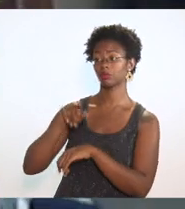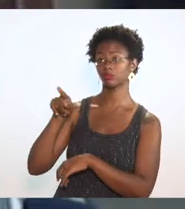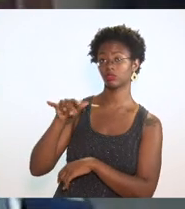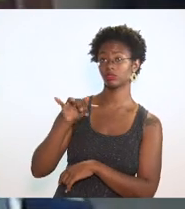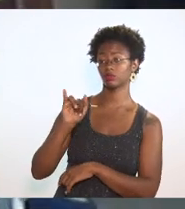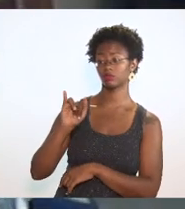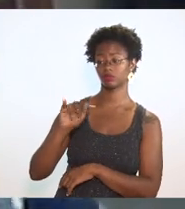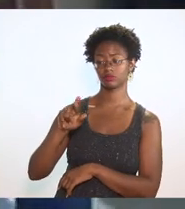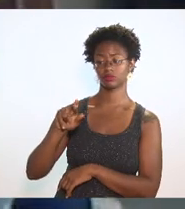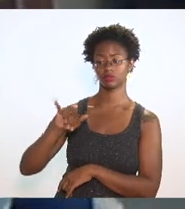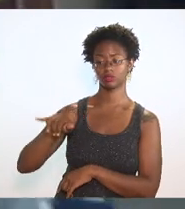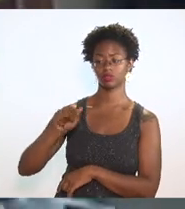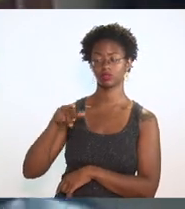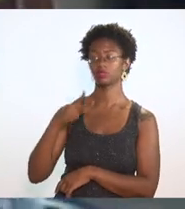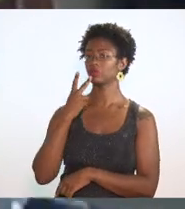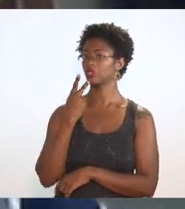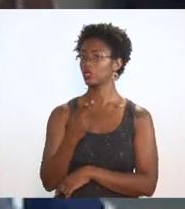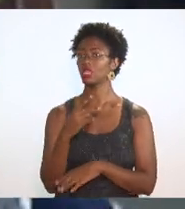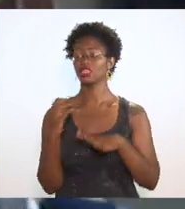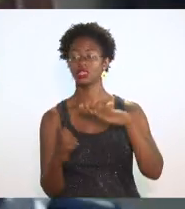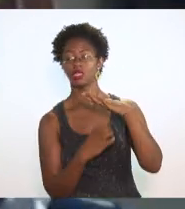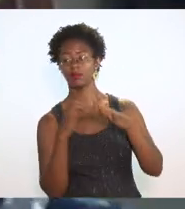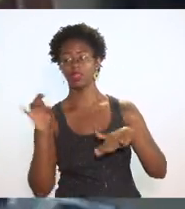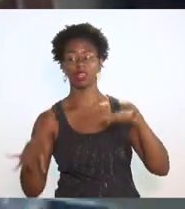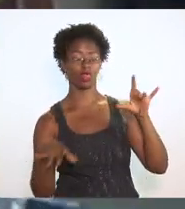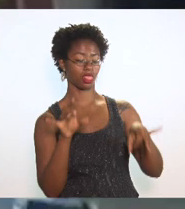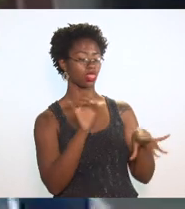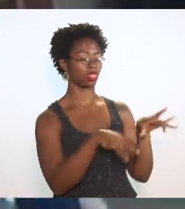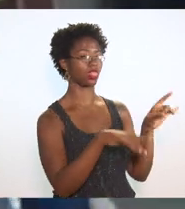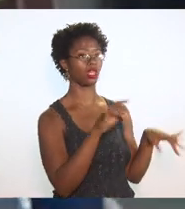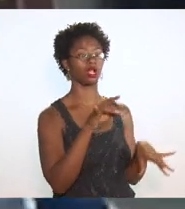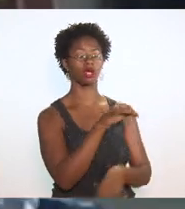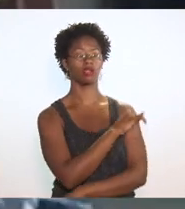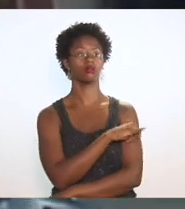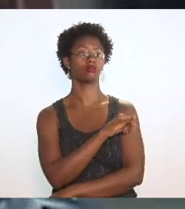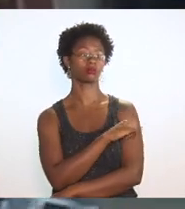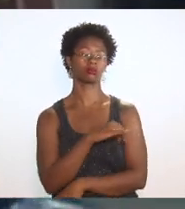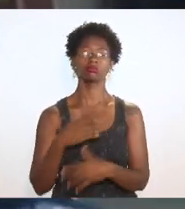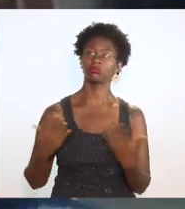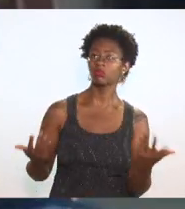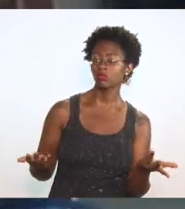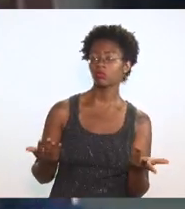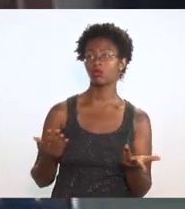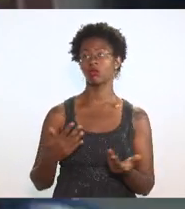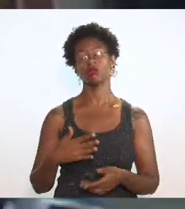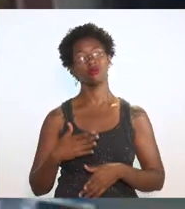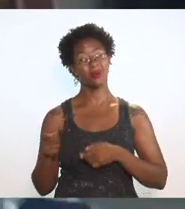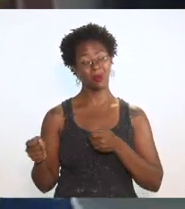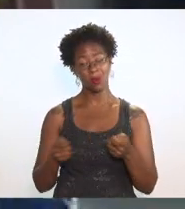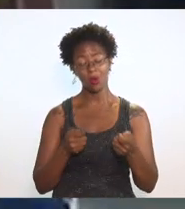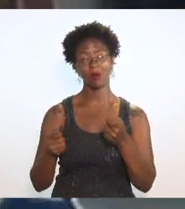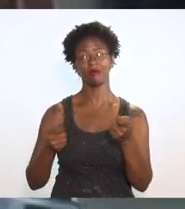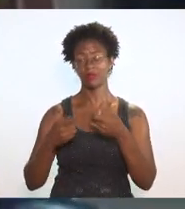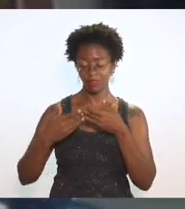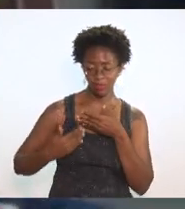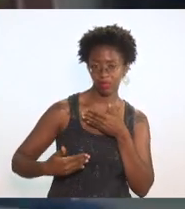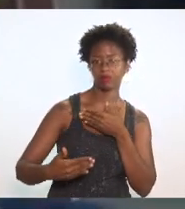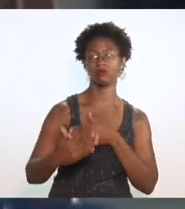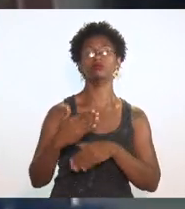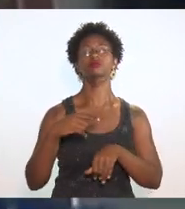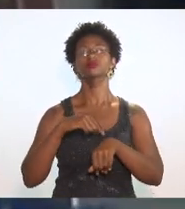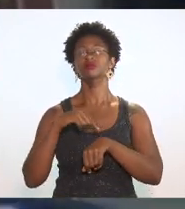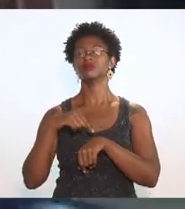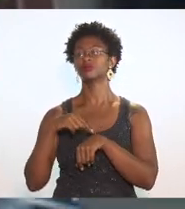dizer olha as empresas saíram do estado do Rio de Janeiro quer dizer dentro num controle no decorrer do tempo e esse